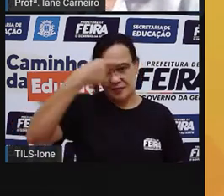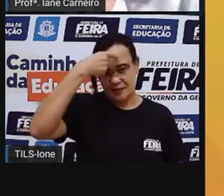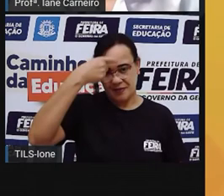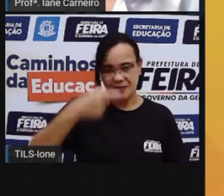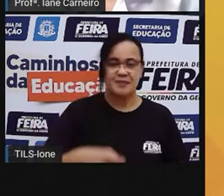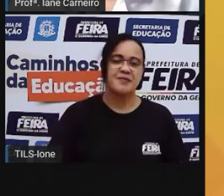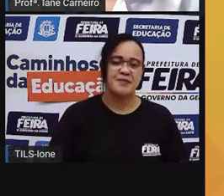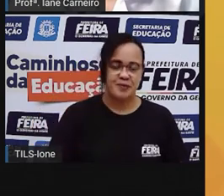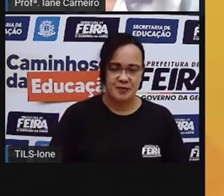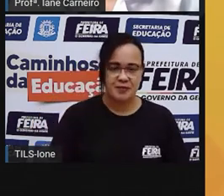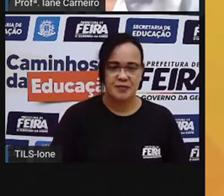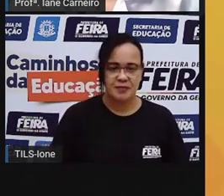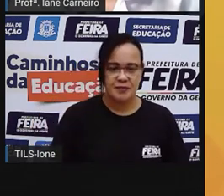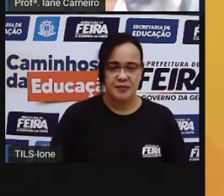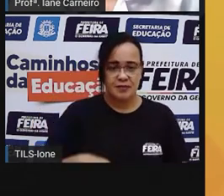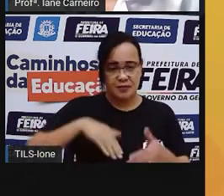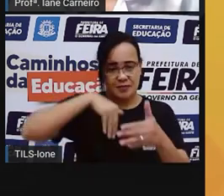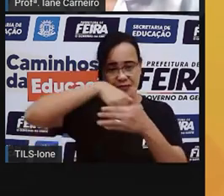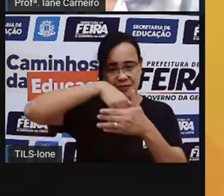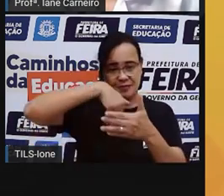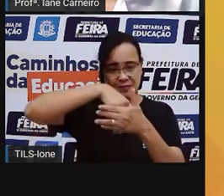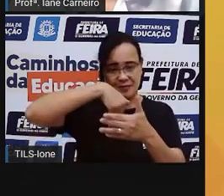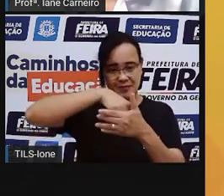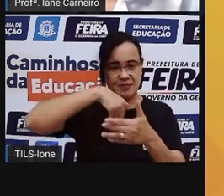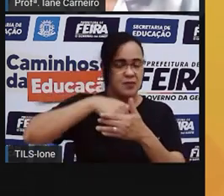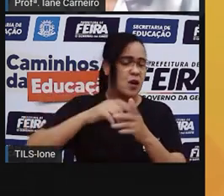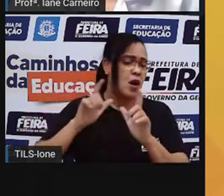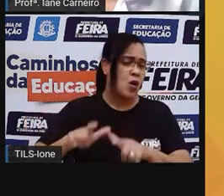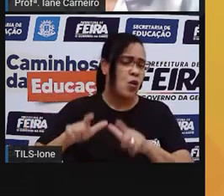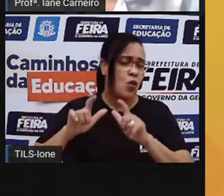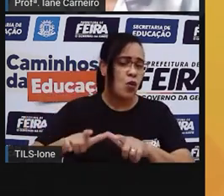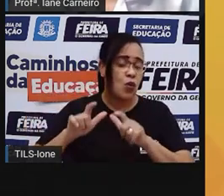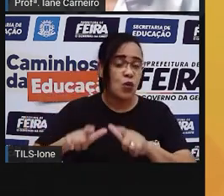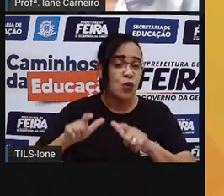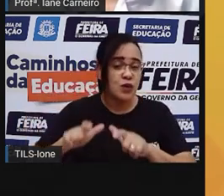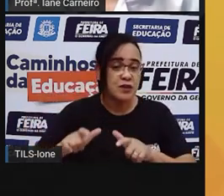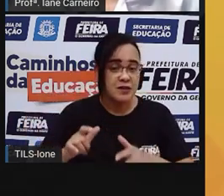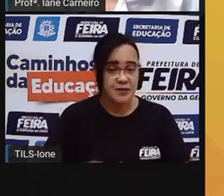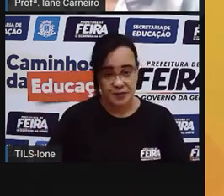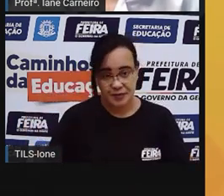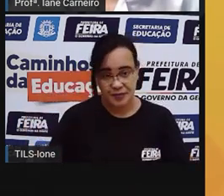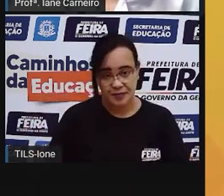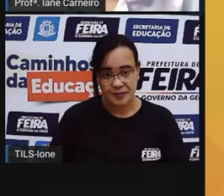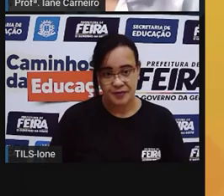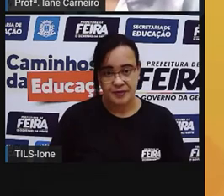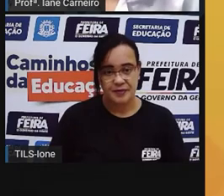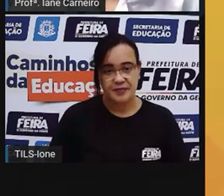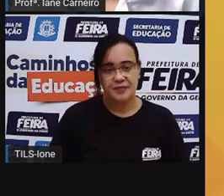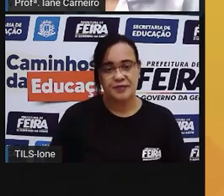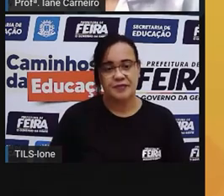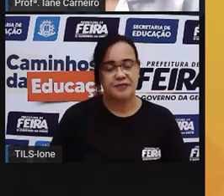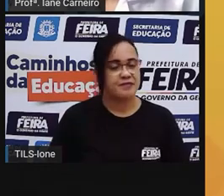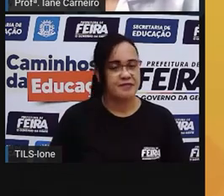A bola de futebol. Onde será que está a bola de futebol? Deixa eu ver se está aqui.